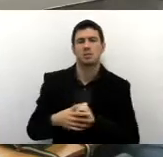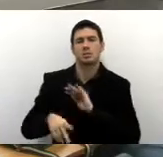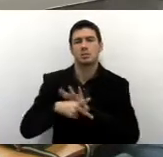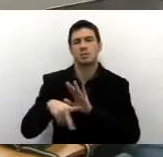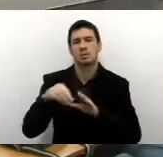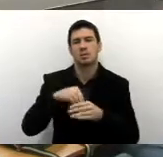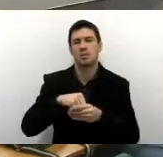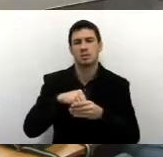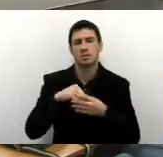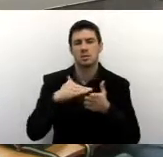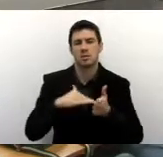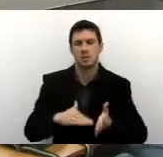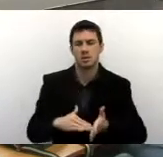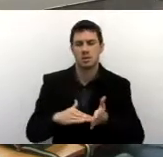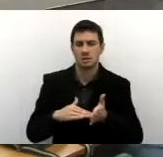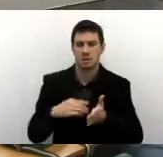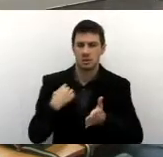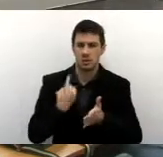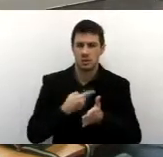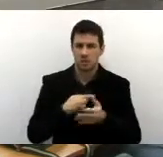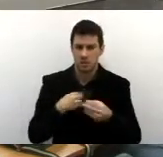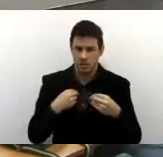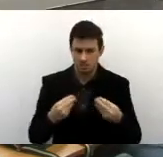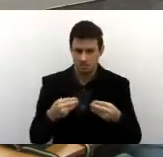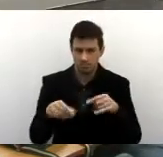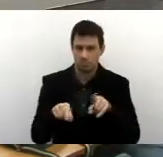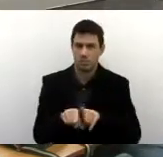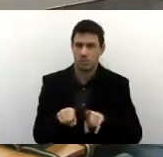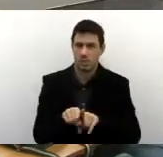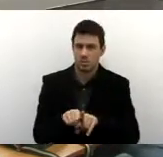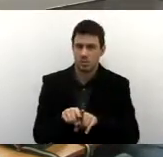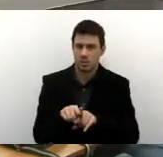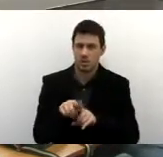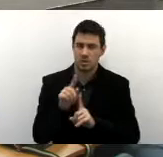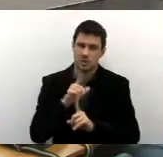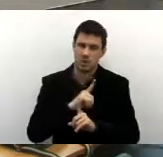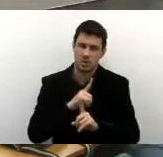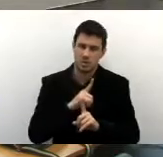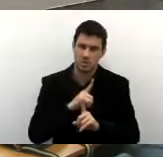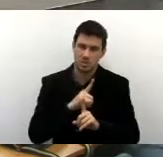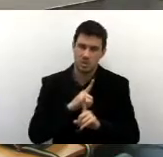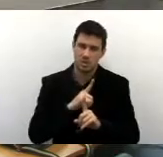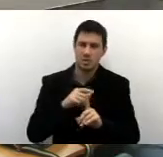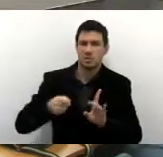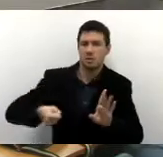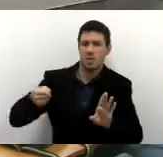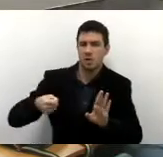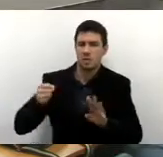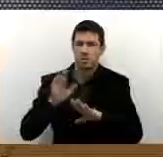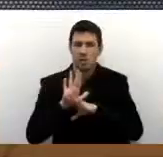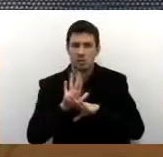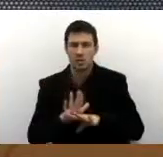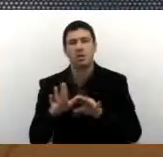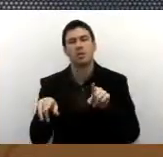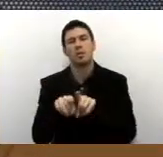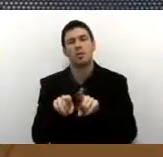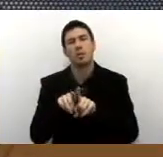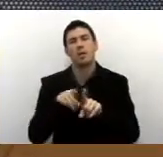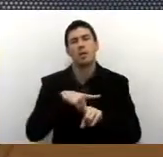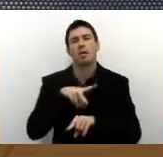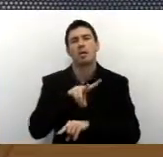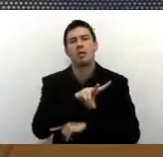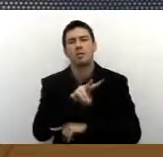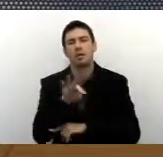secretaria. além do bolsa auxílio, ele recebe também vale